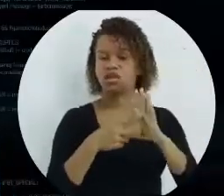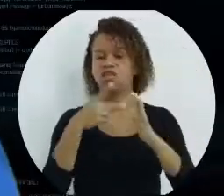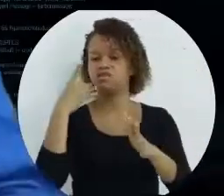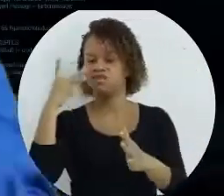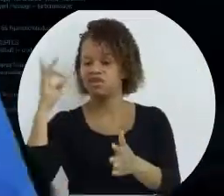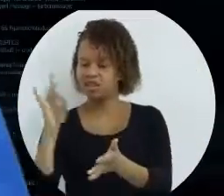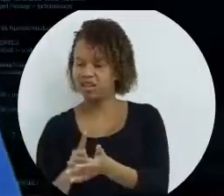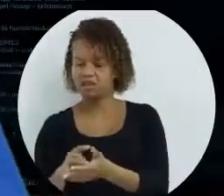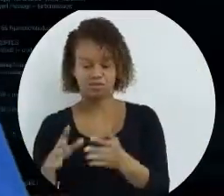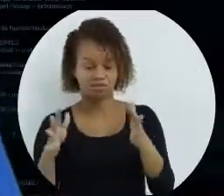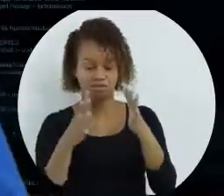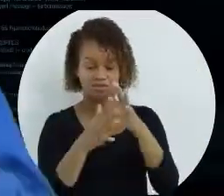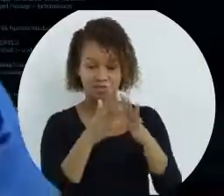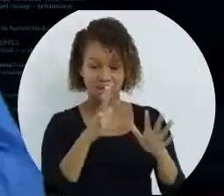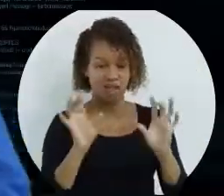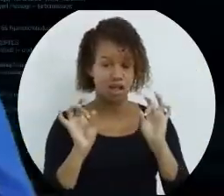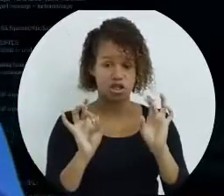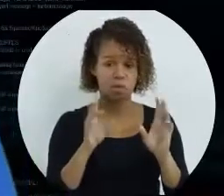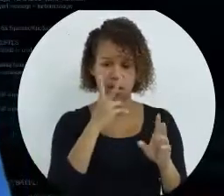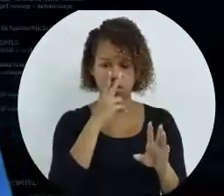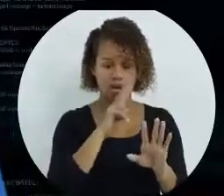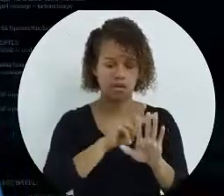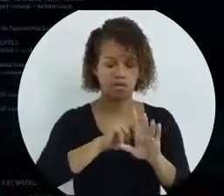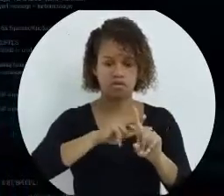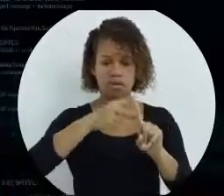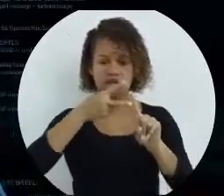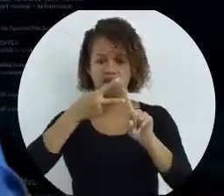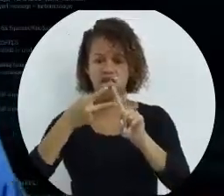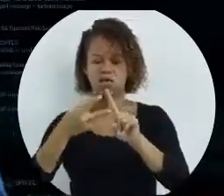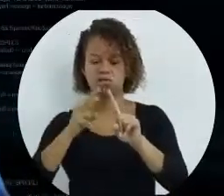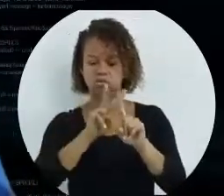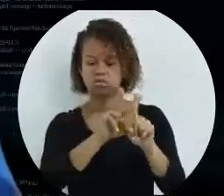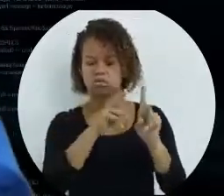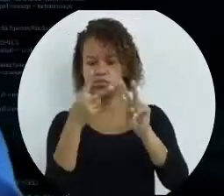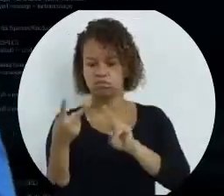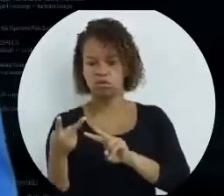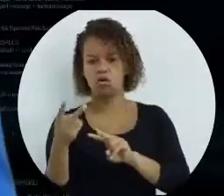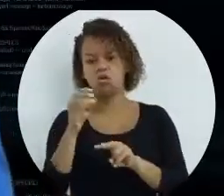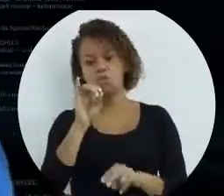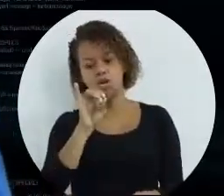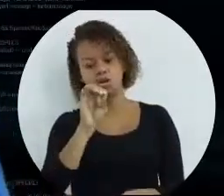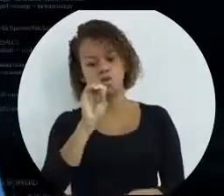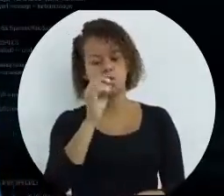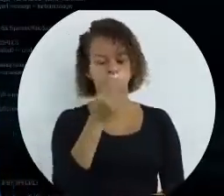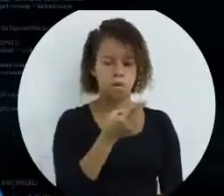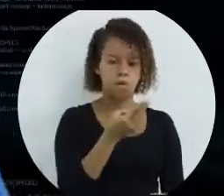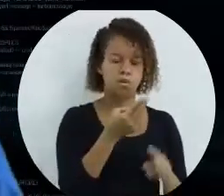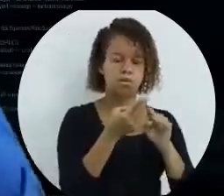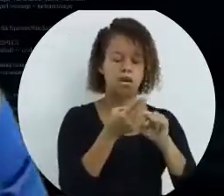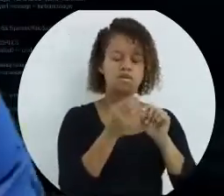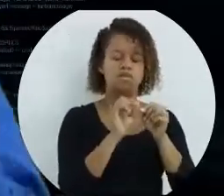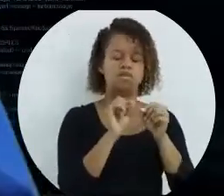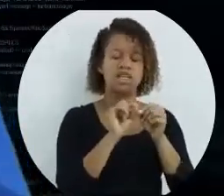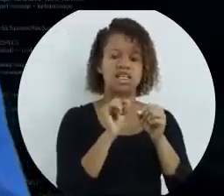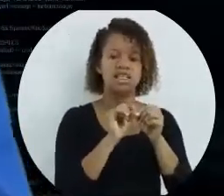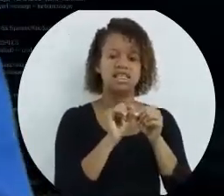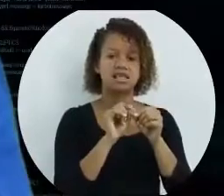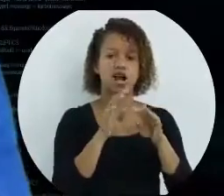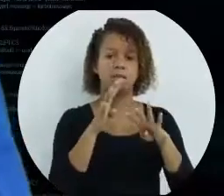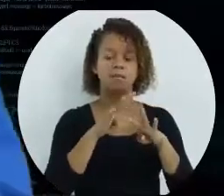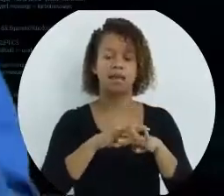É só isso que tem. É uma inversão de valores. O i e o ou, ele vai fazer uma